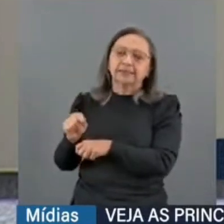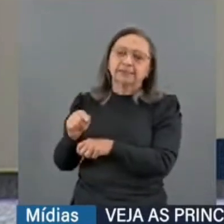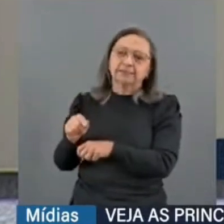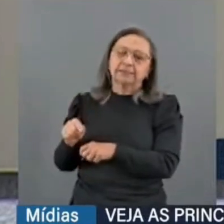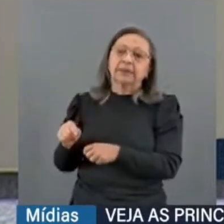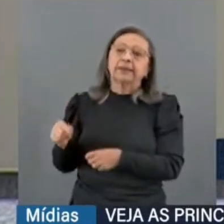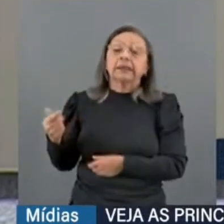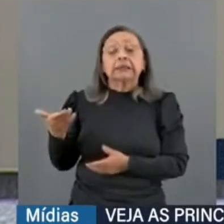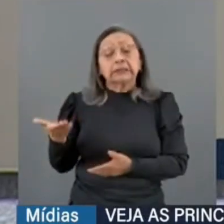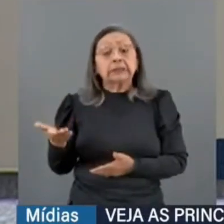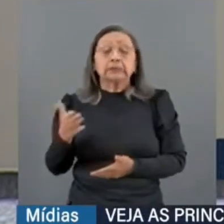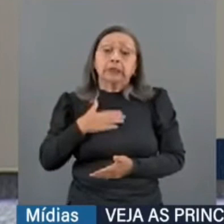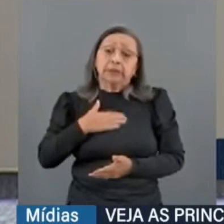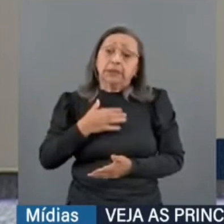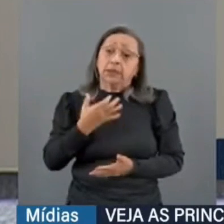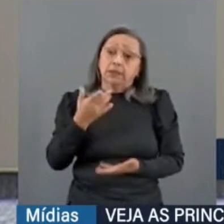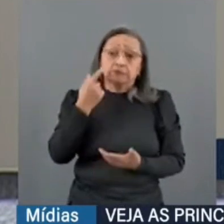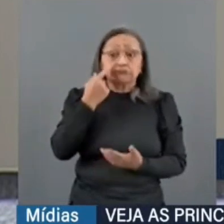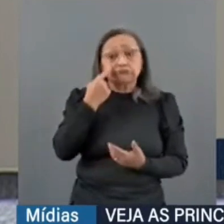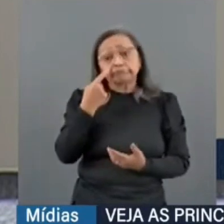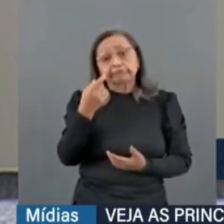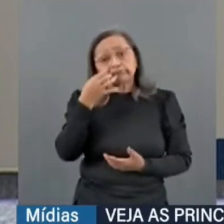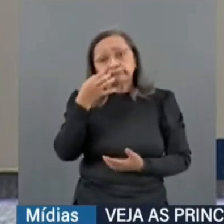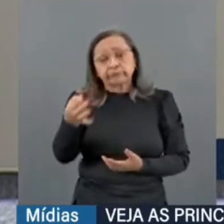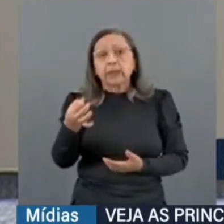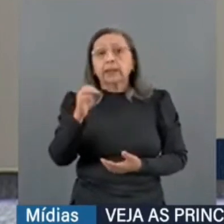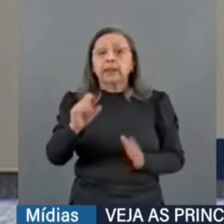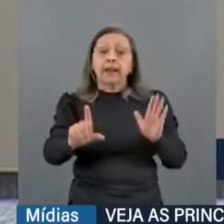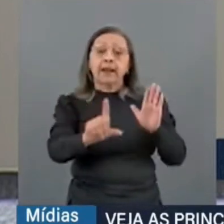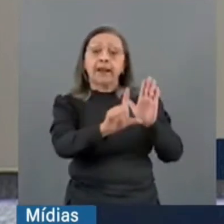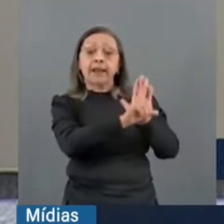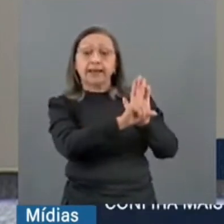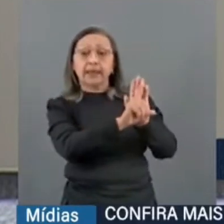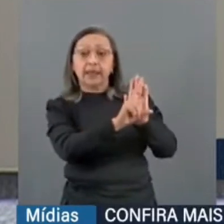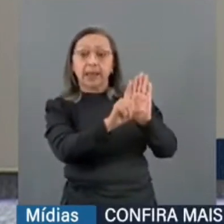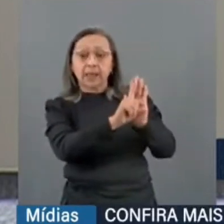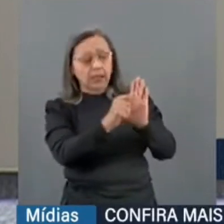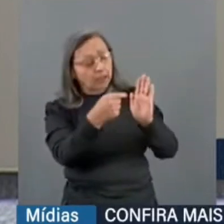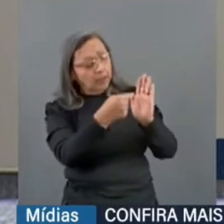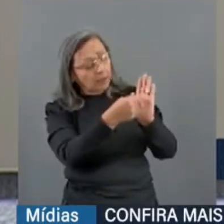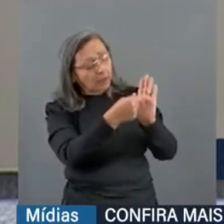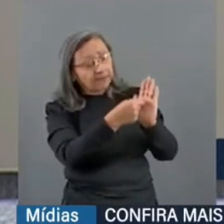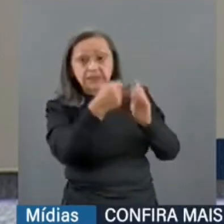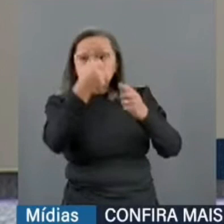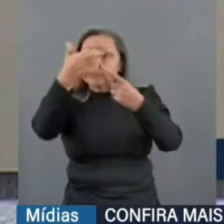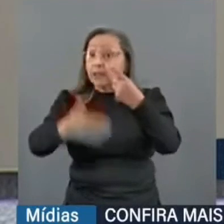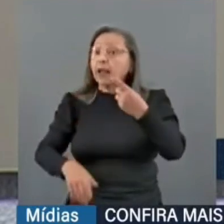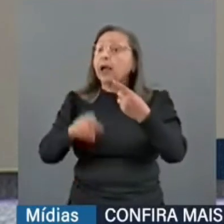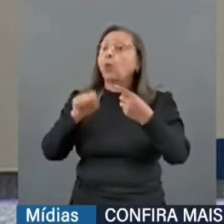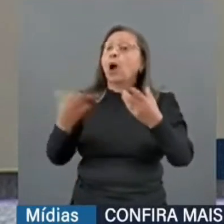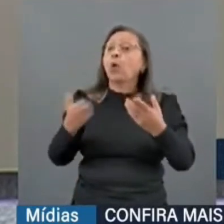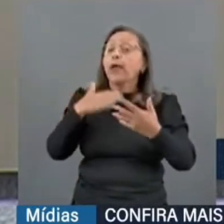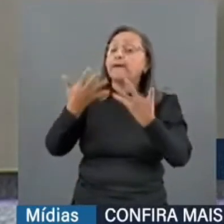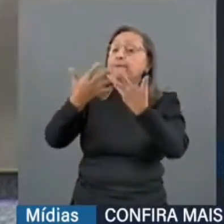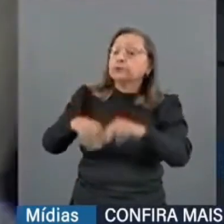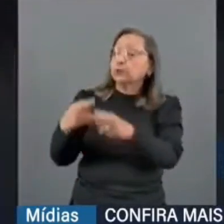senador, é que a lei deve definir a atribuição do agente público. Então, o